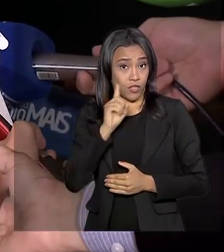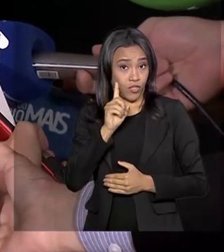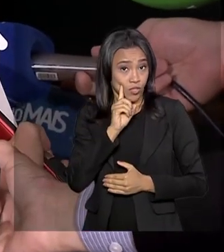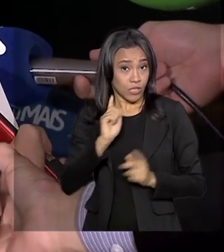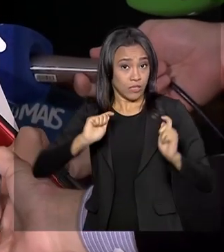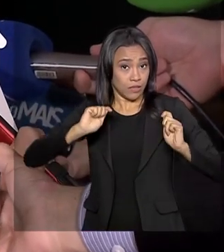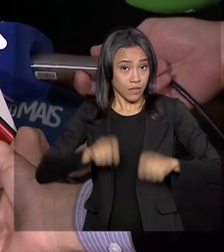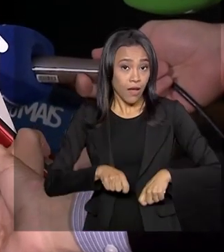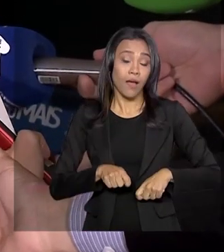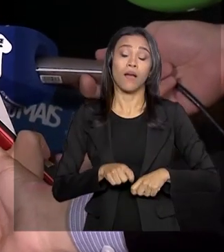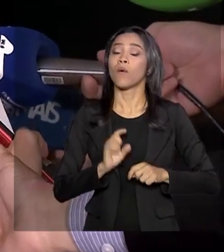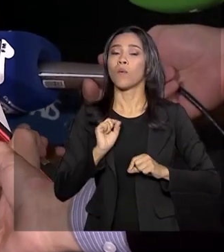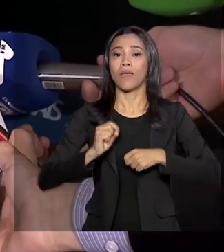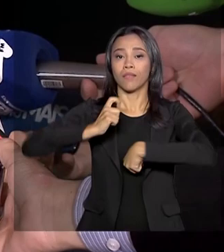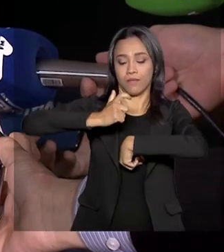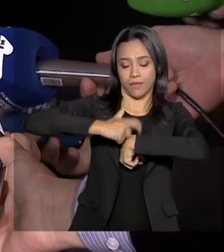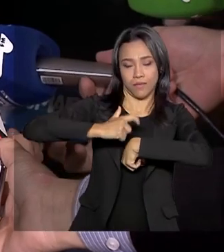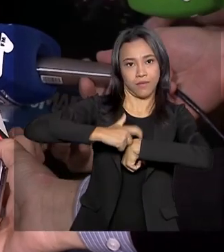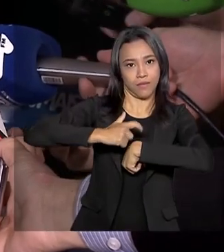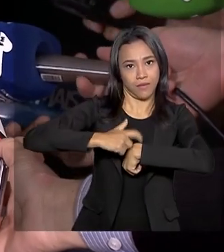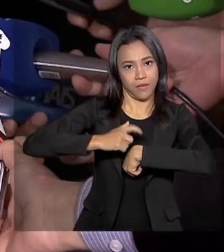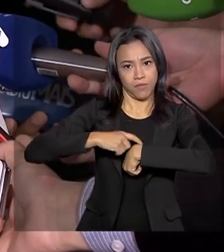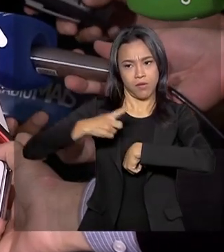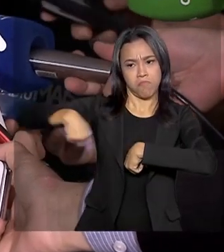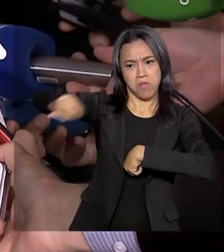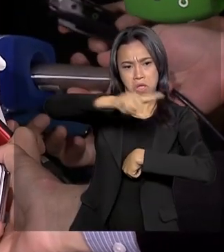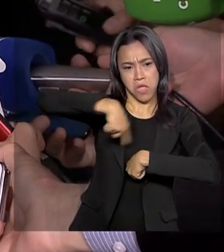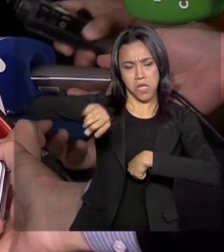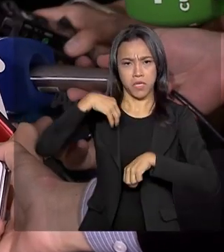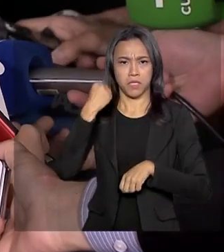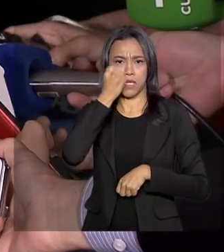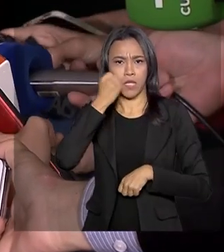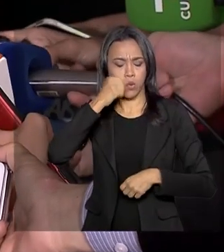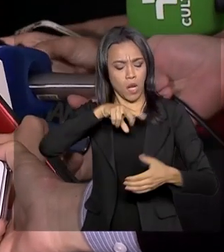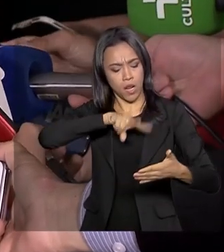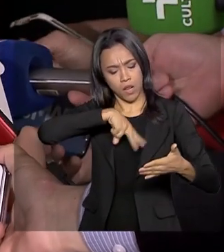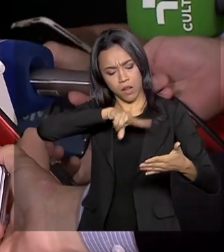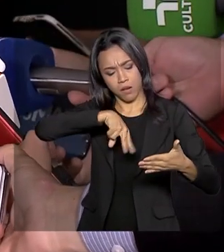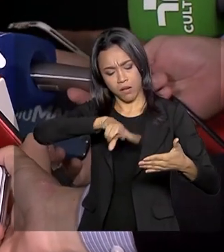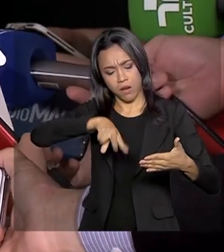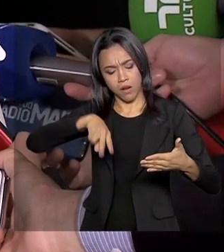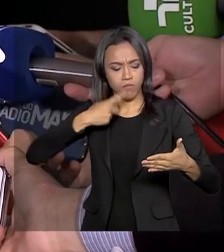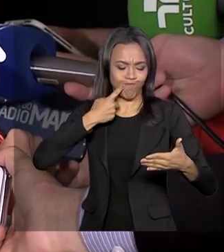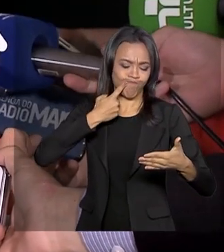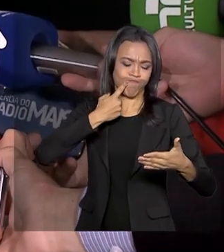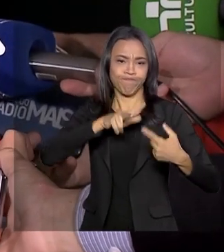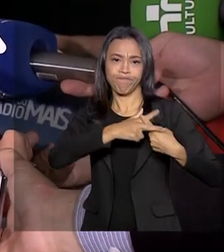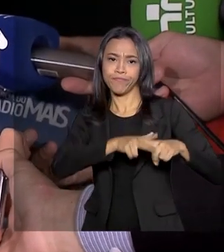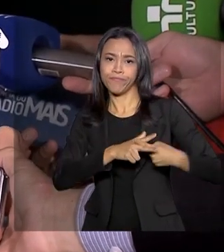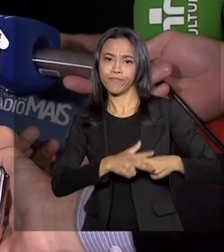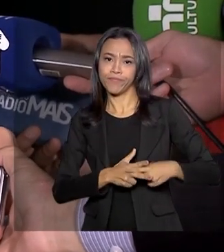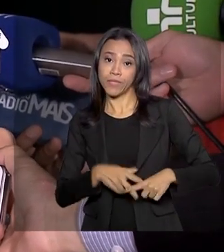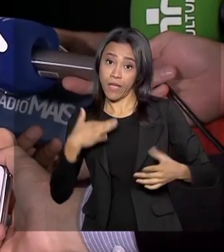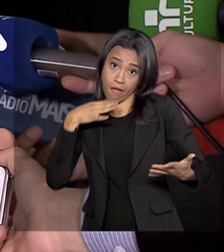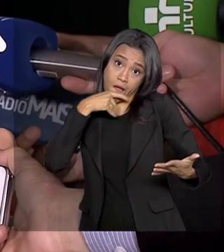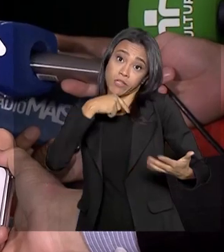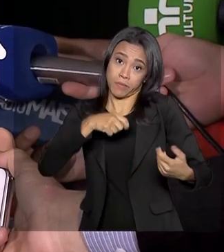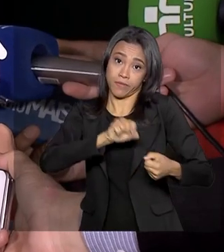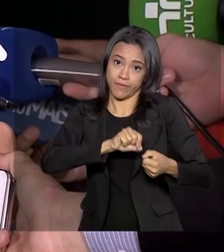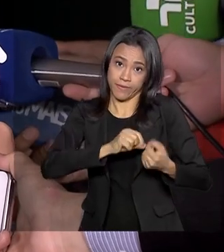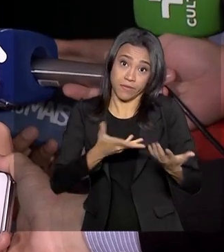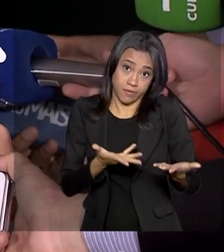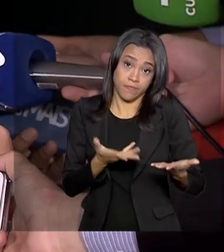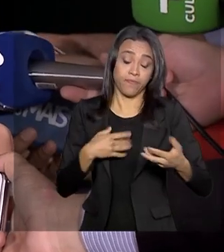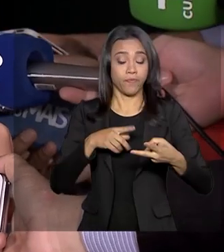para darmos tempo para os senadores se interarem da reforma, fazerem as alterações que acham que tem que fazer,